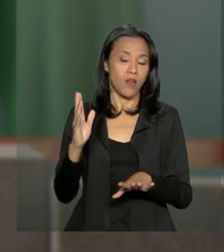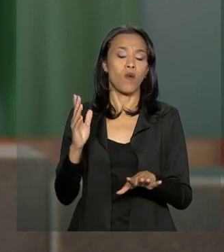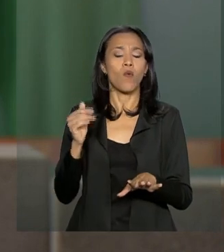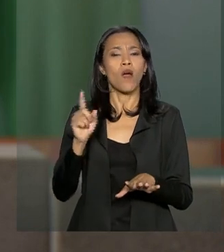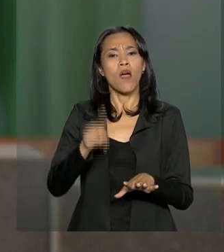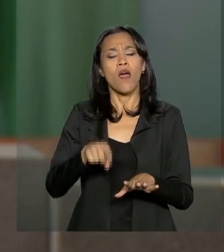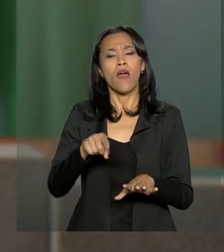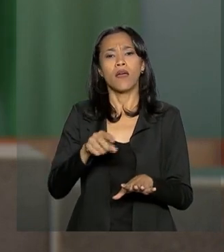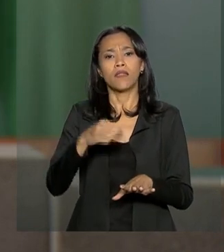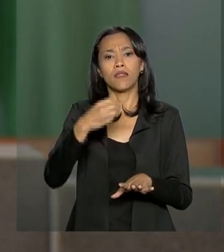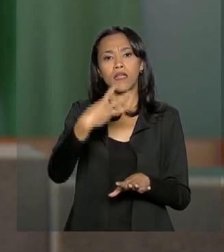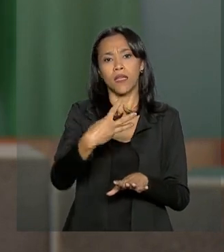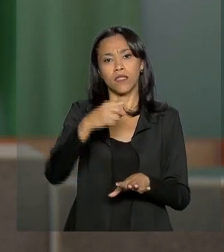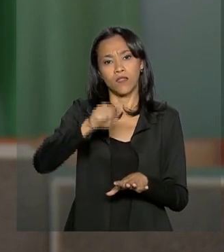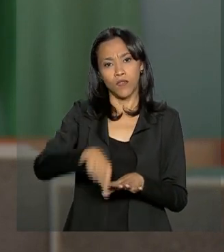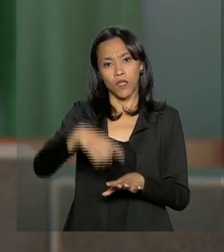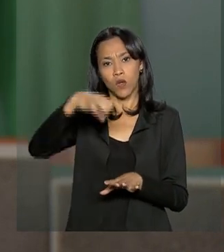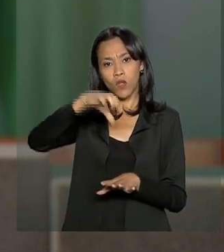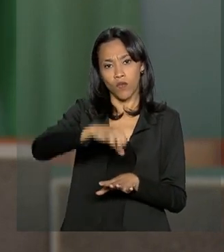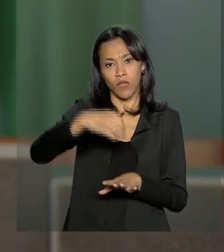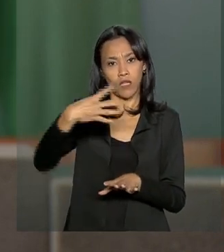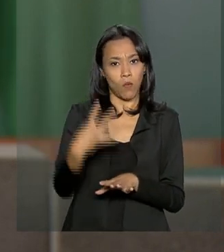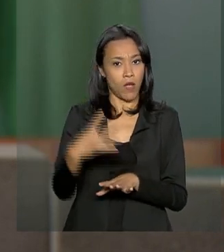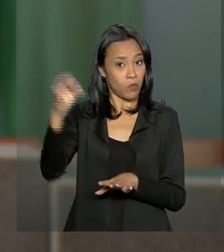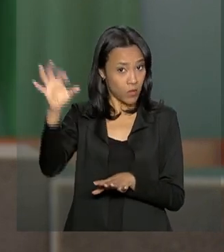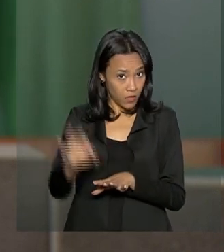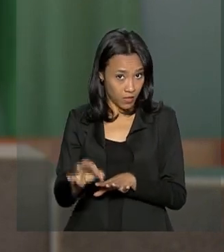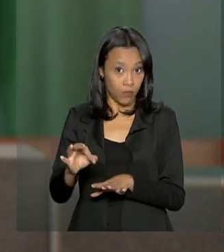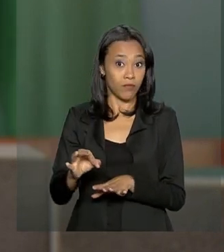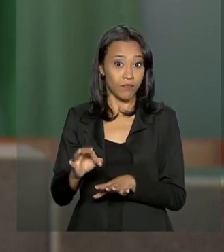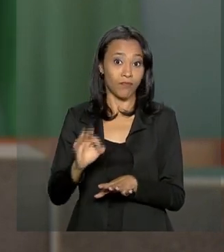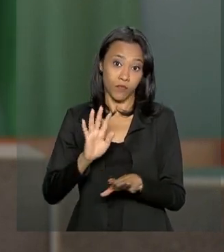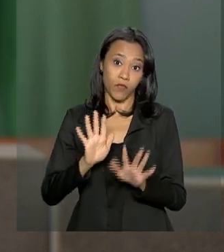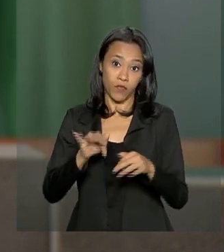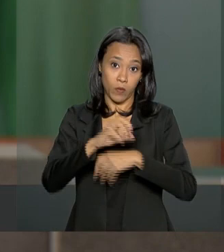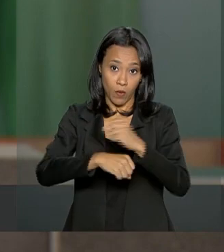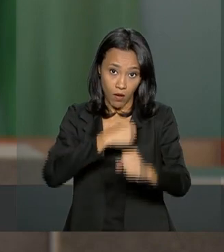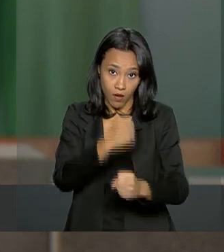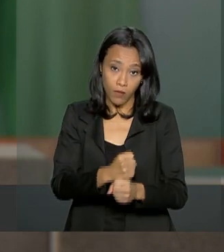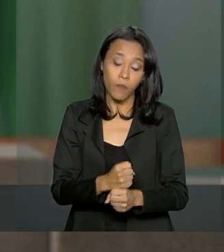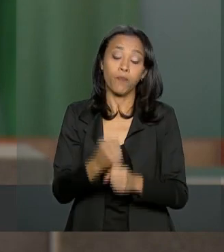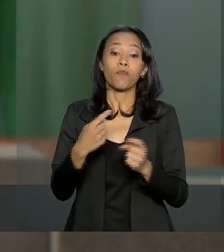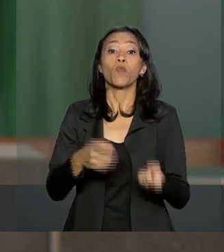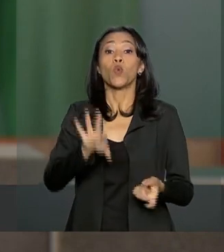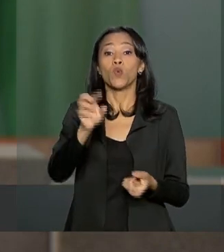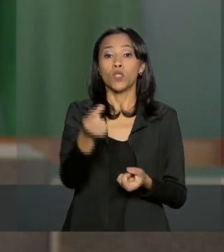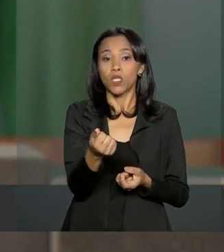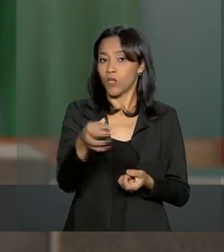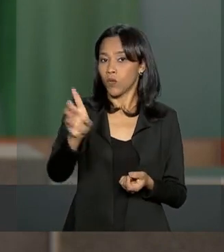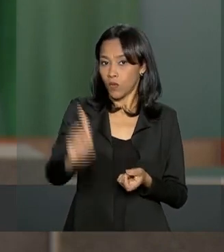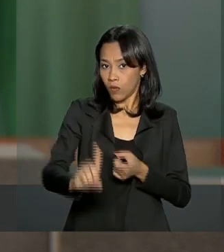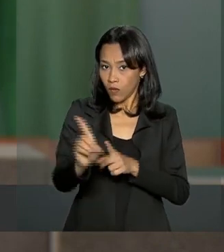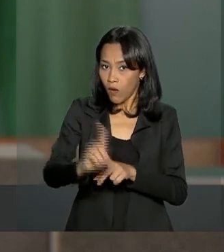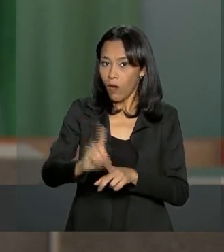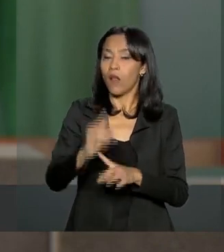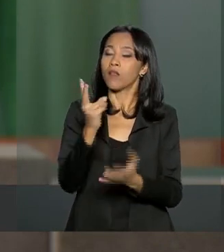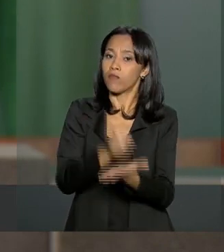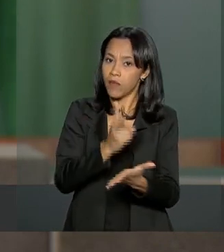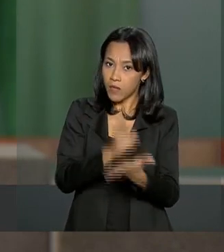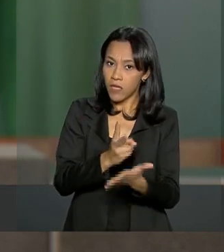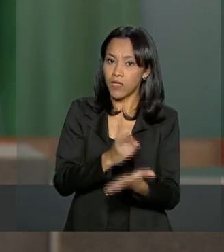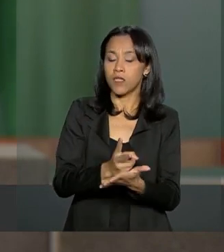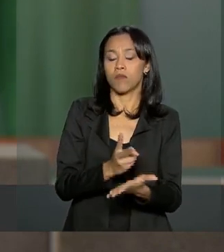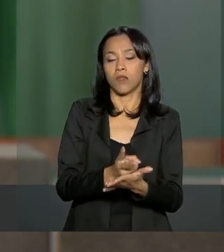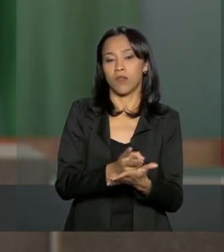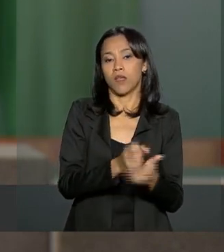em 3,94%. O dólar deve manter o mesmo patamar estimado na semana passada